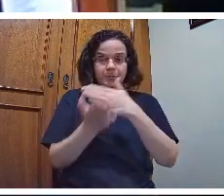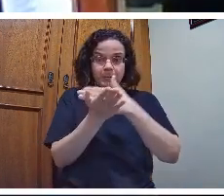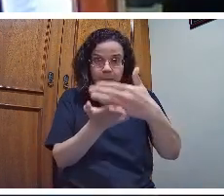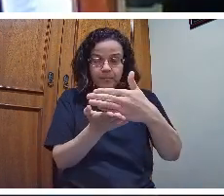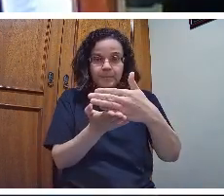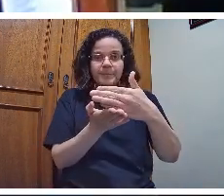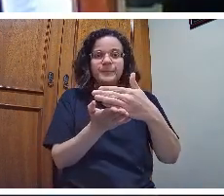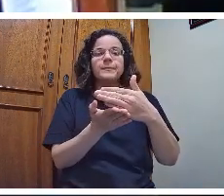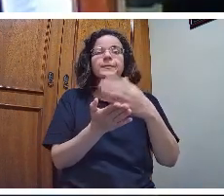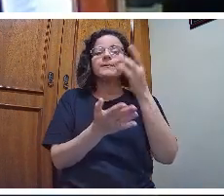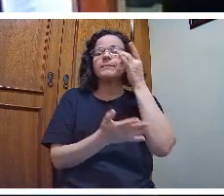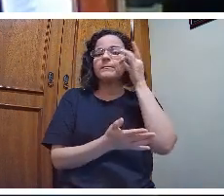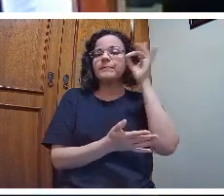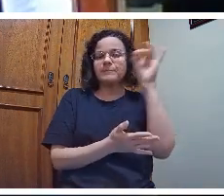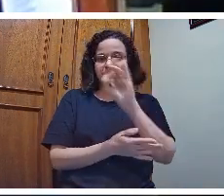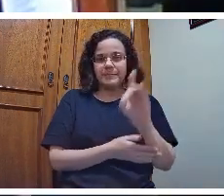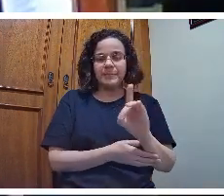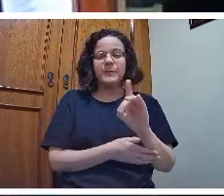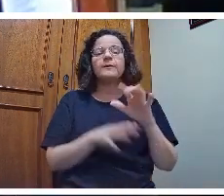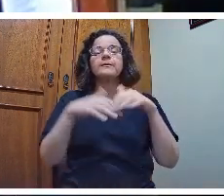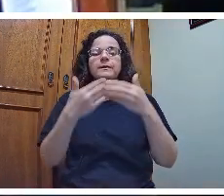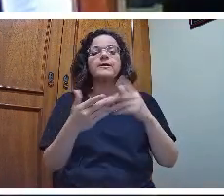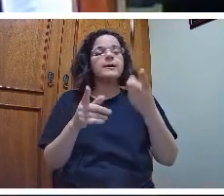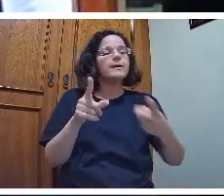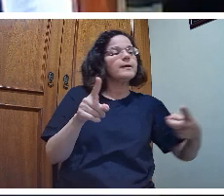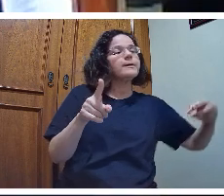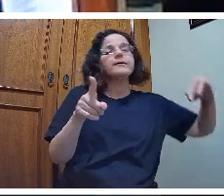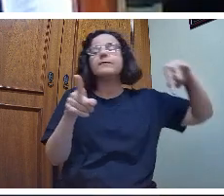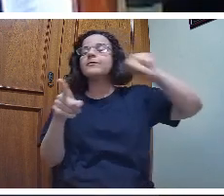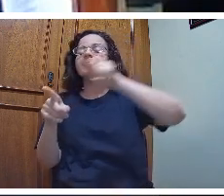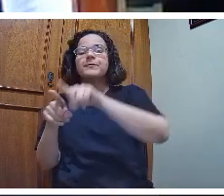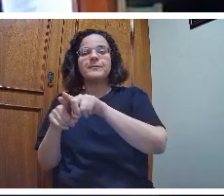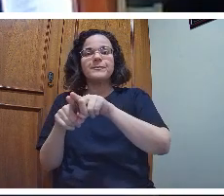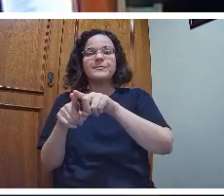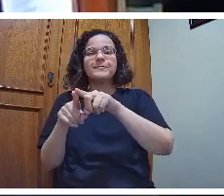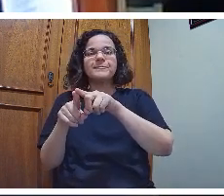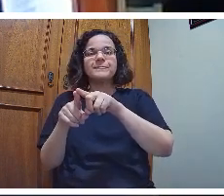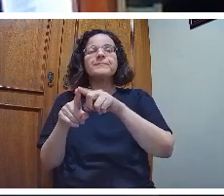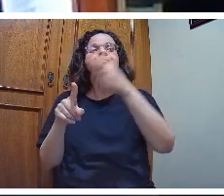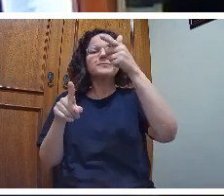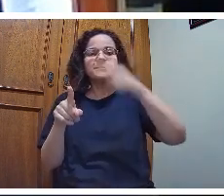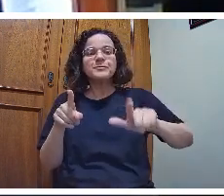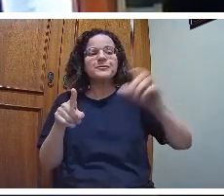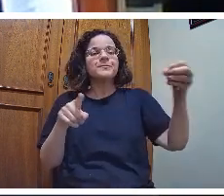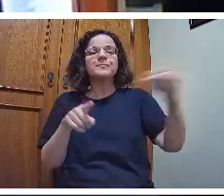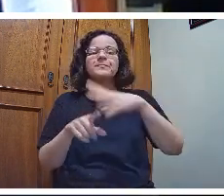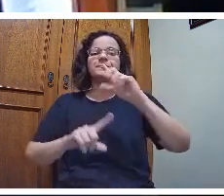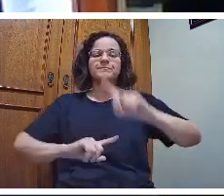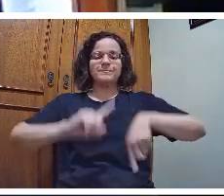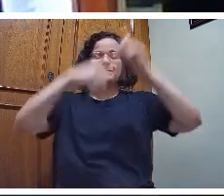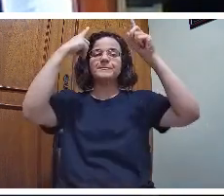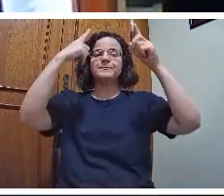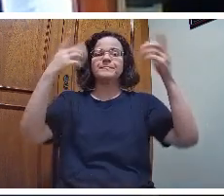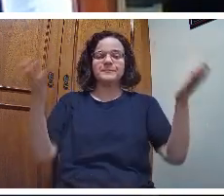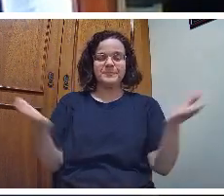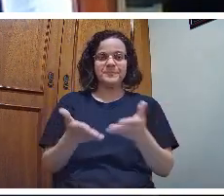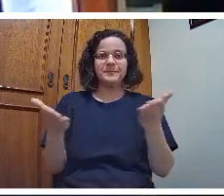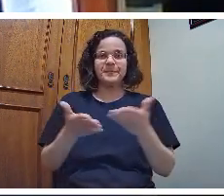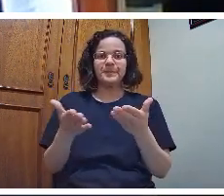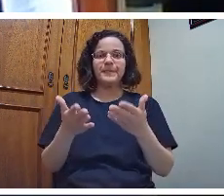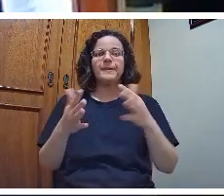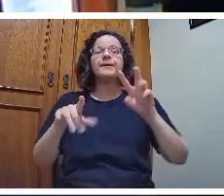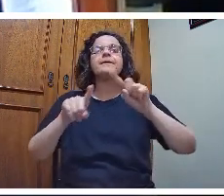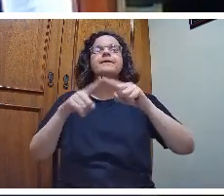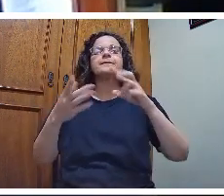incipiente, como diz Vygotsky, e retornamos a um novo desenvolvimento atual. Isto